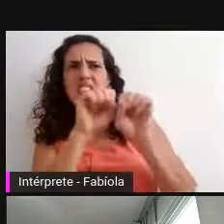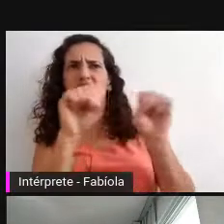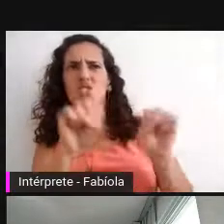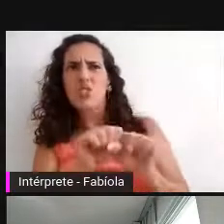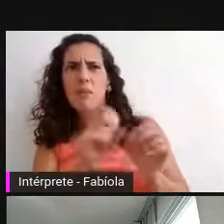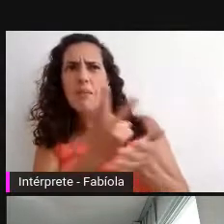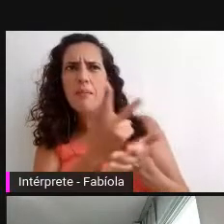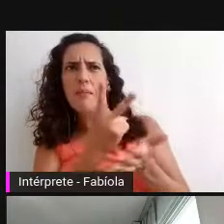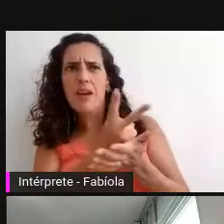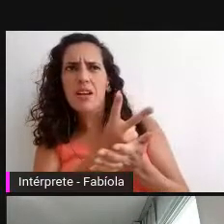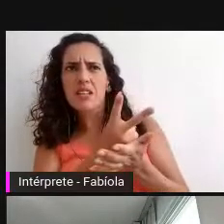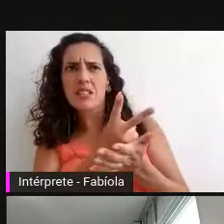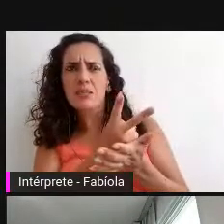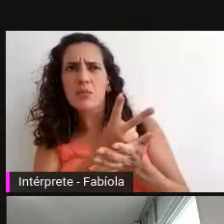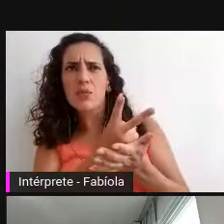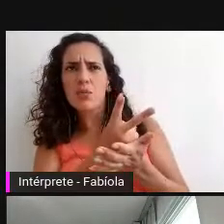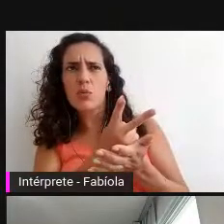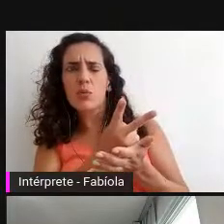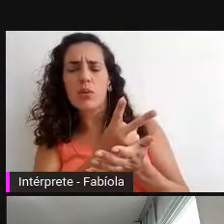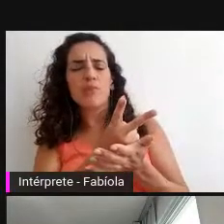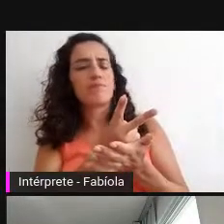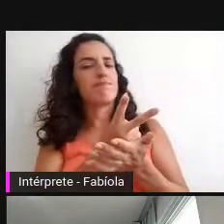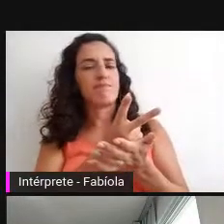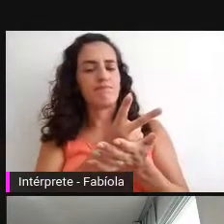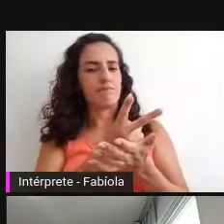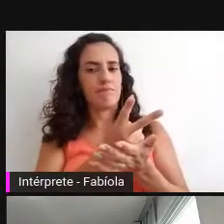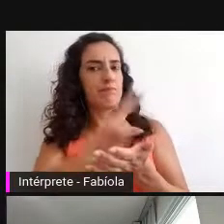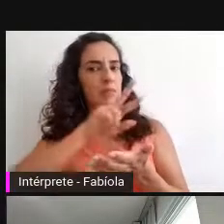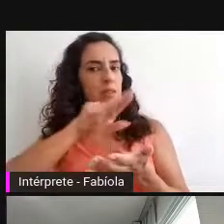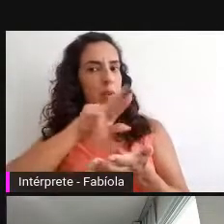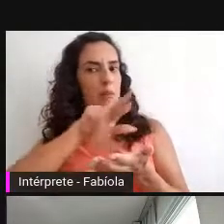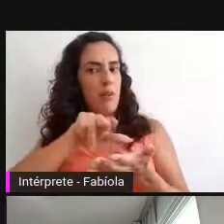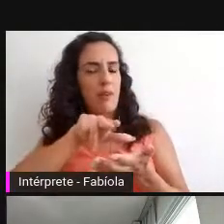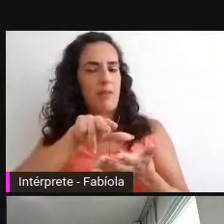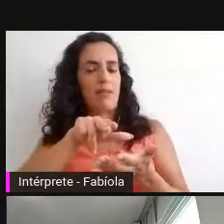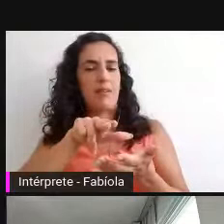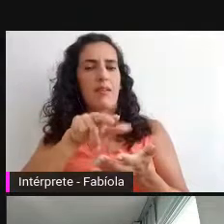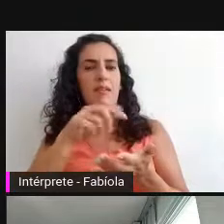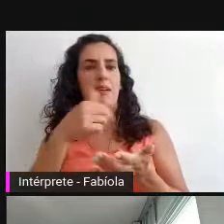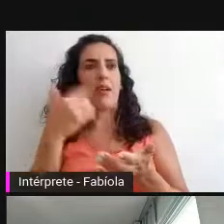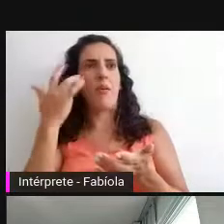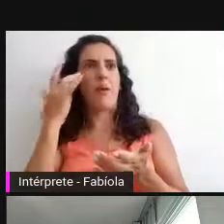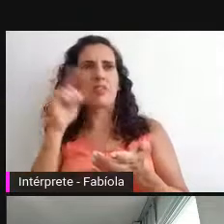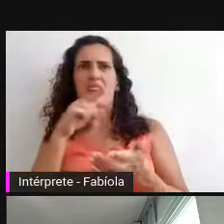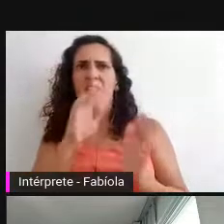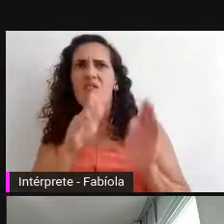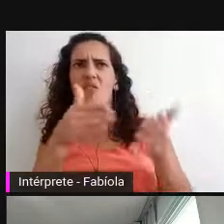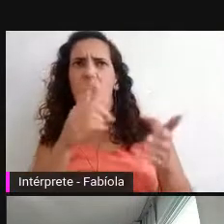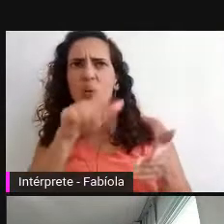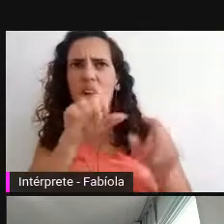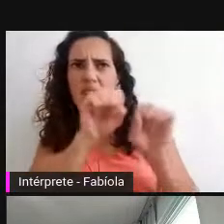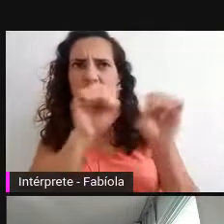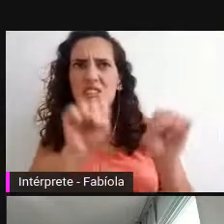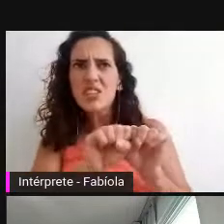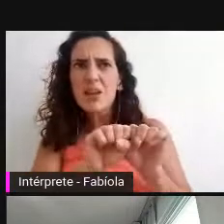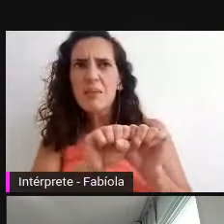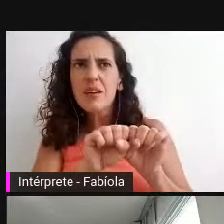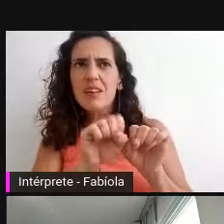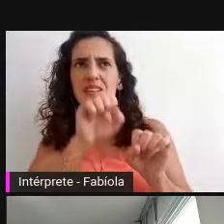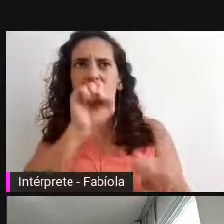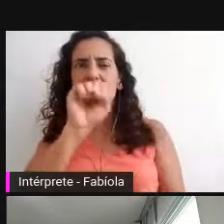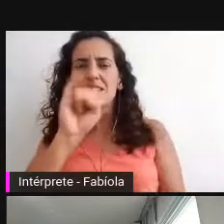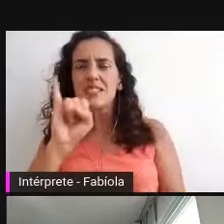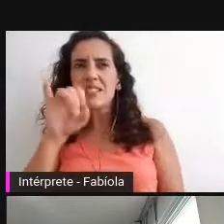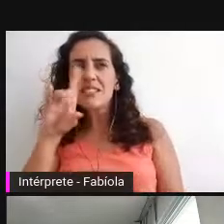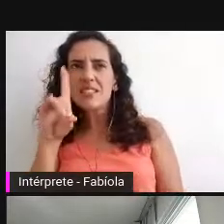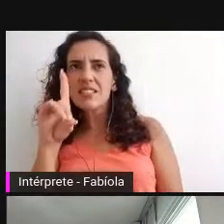digital sistêmica, e aí eu acho que o foco é o sistema digital, o CID, o Sistema de Informação Digital.